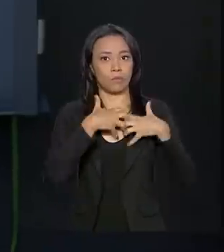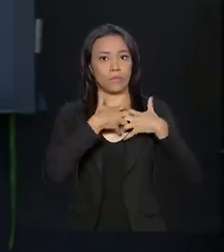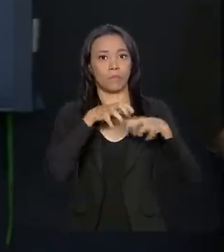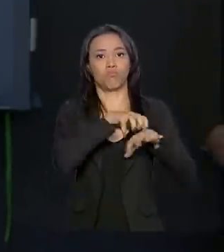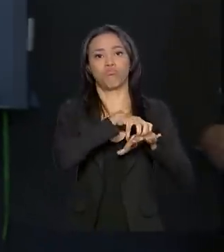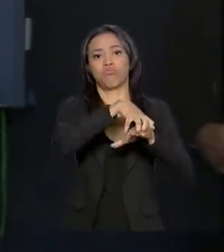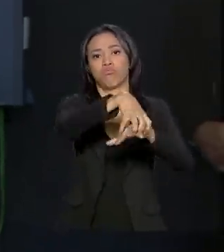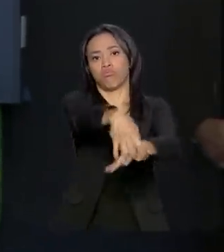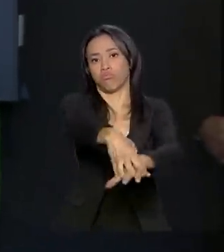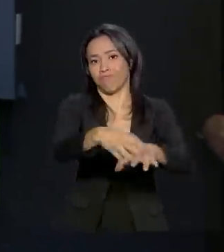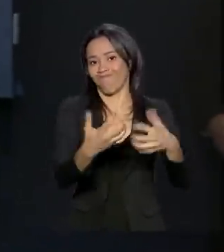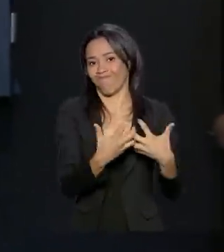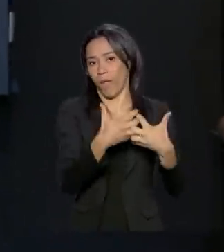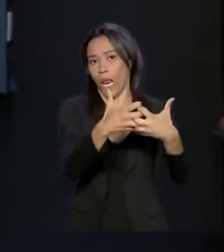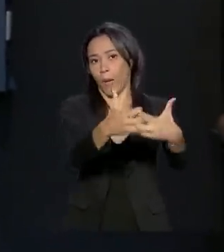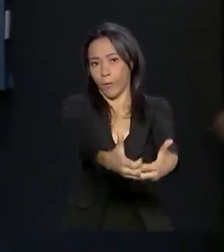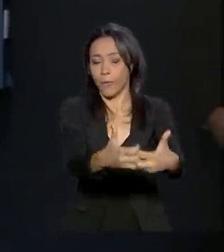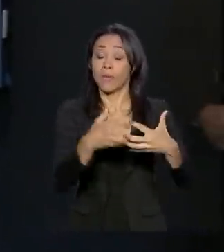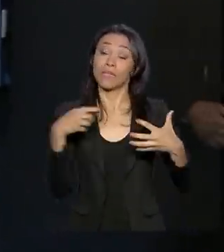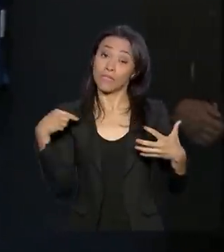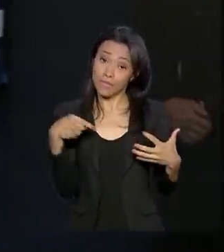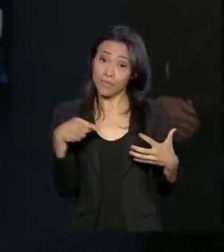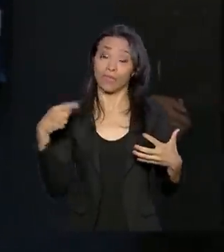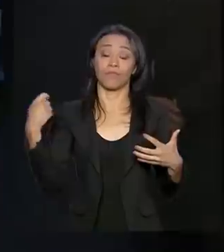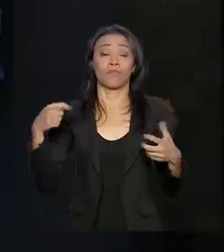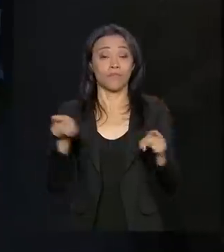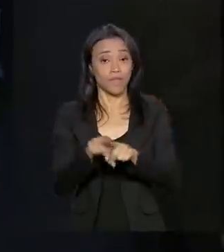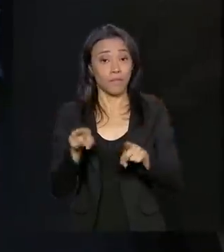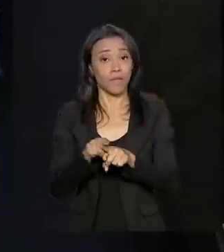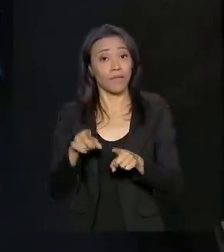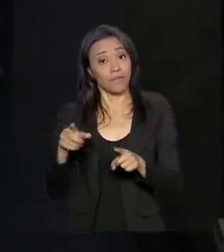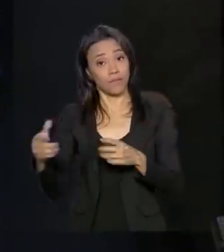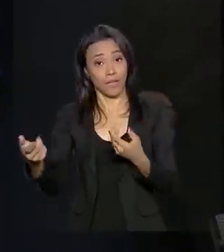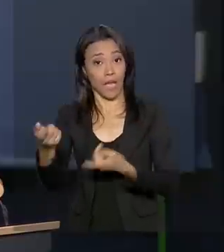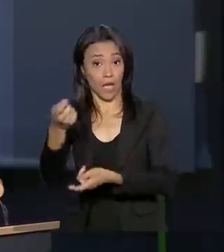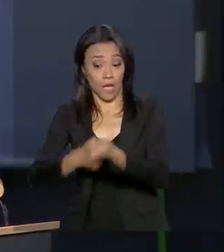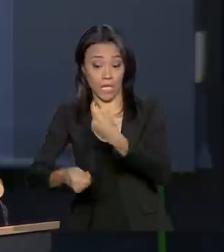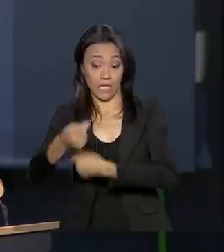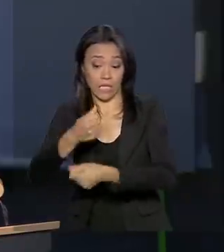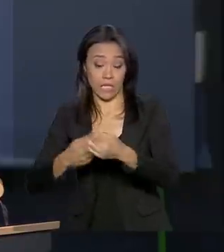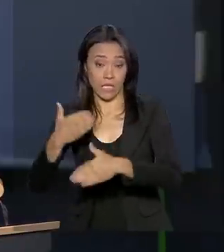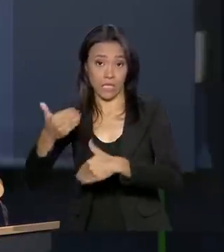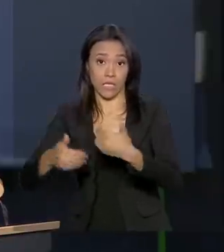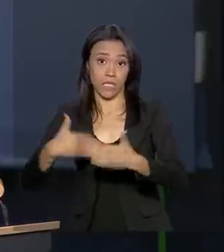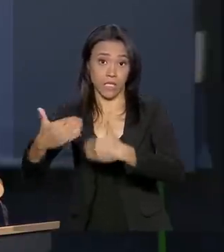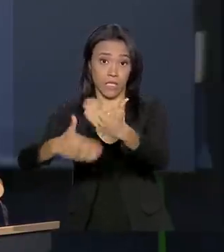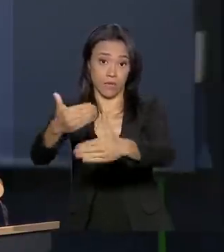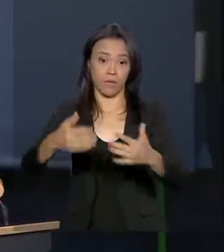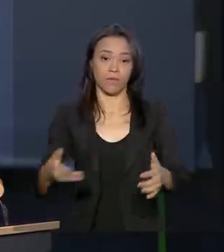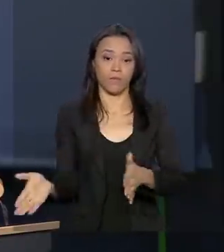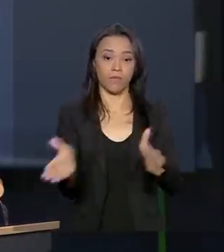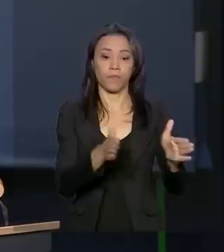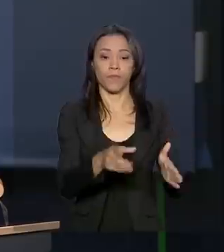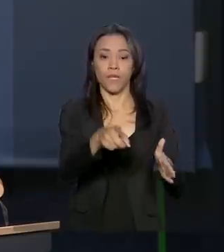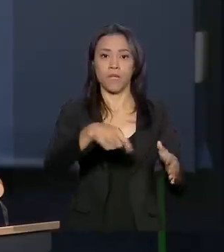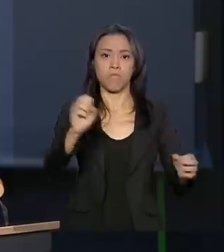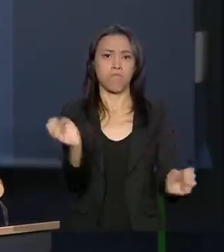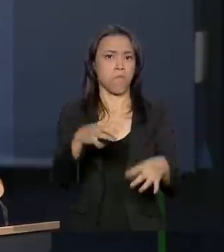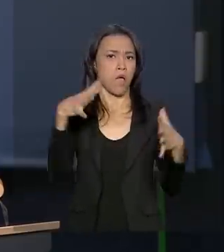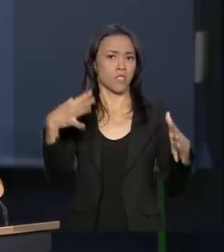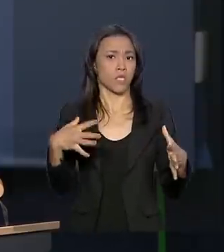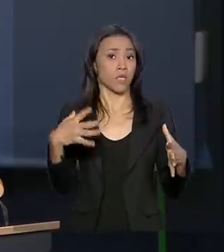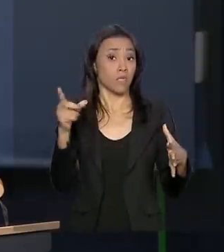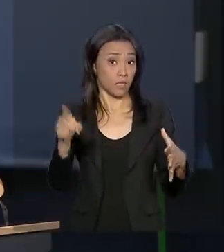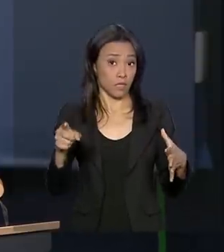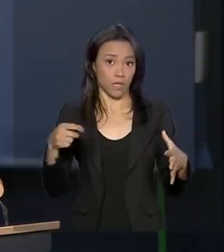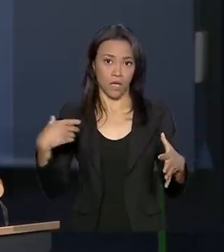que a solução desses problemas passa também pela questão do crescimento econômico do país. Não tem mágica. O frete só vai vir com a